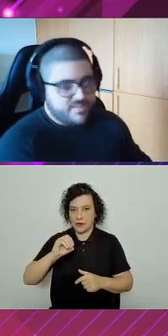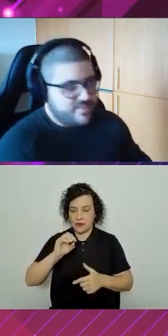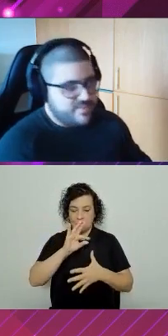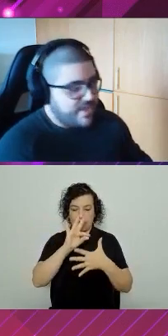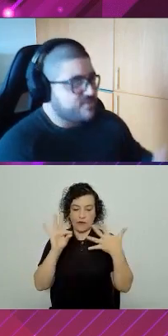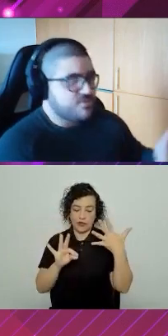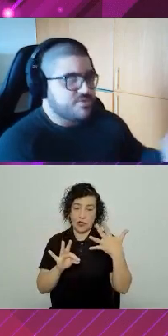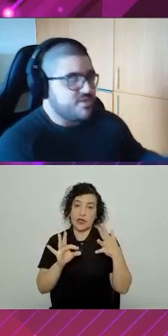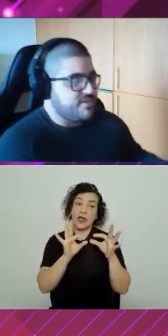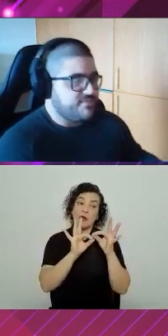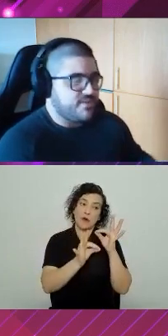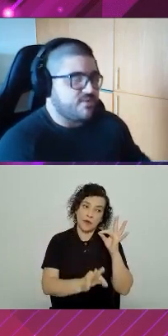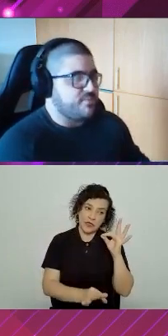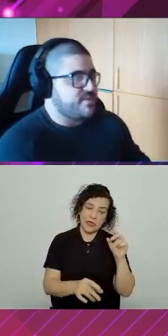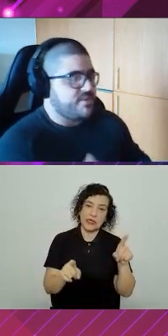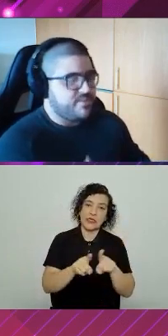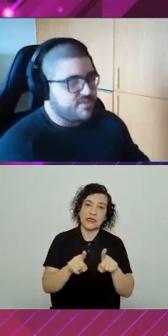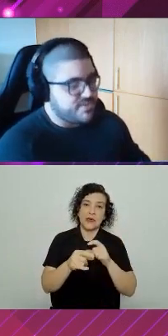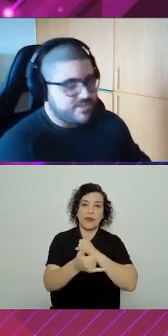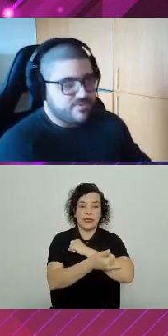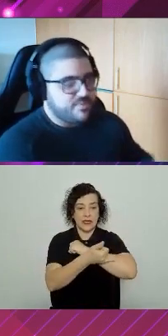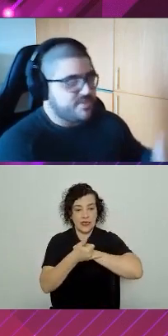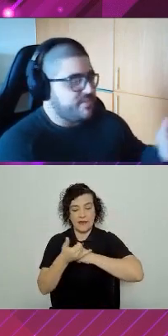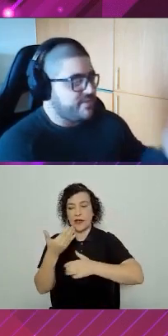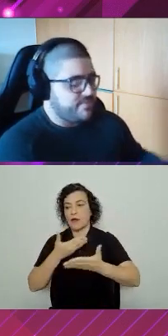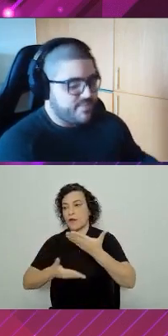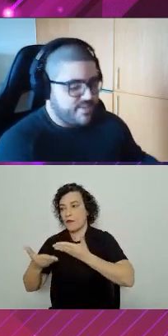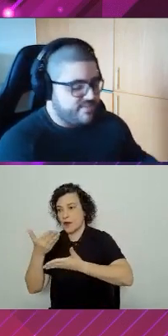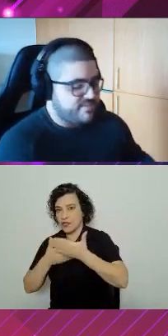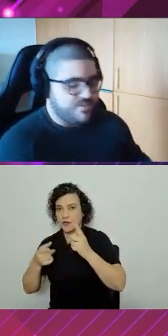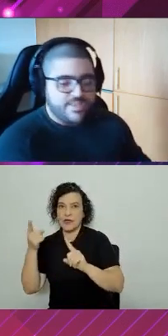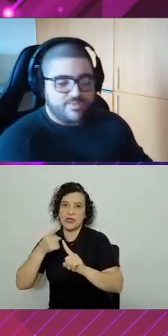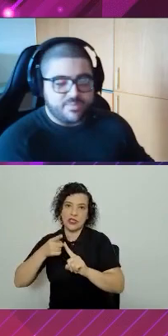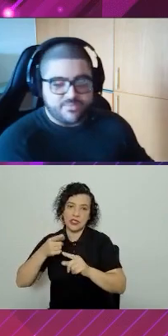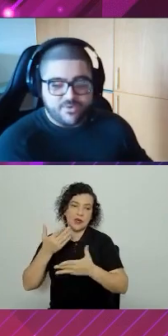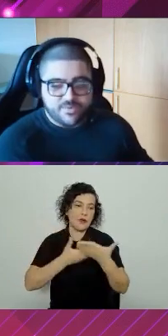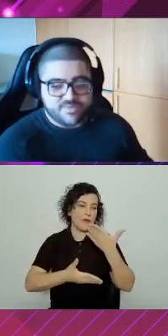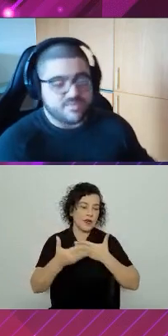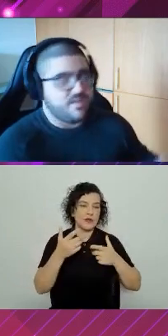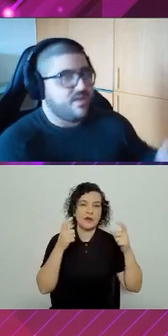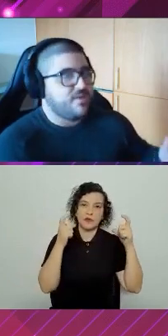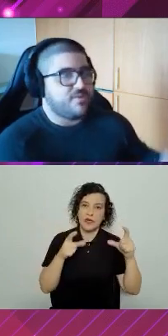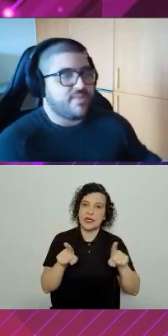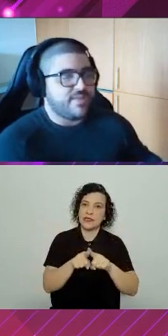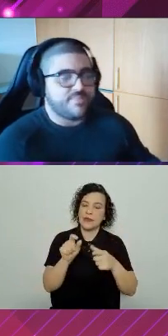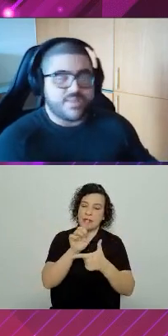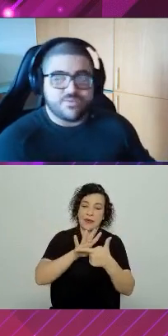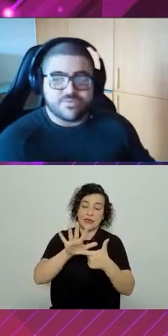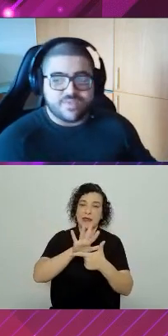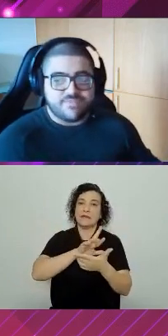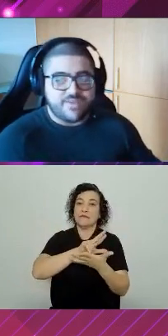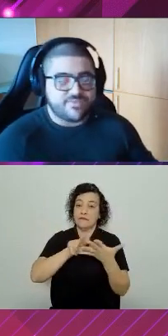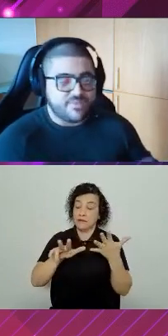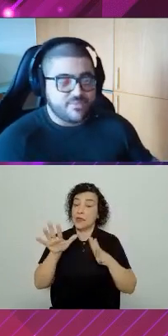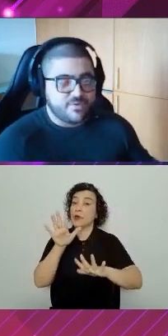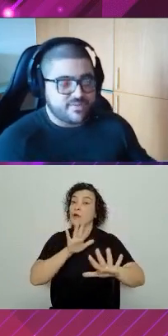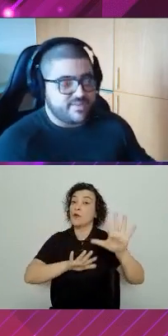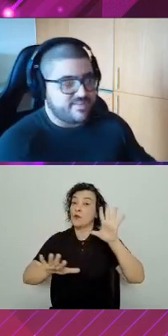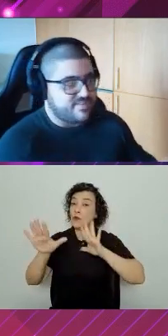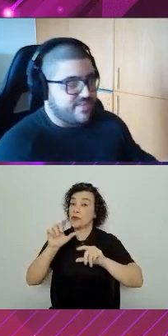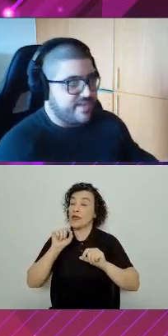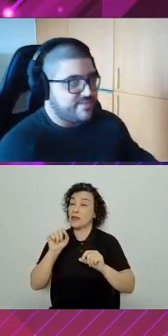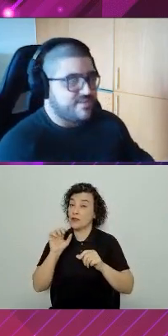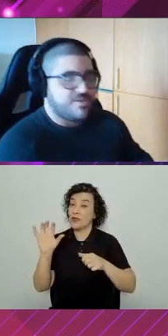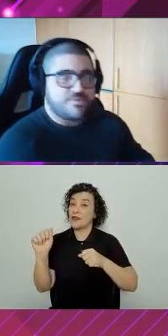Maior complexidade, custo de infra, compartilhamento de estilo, compartilhamento de dependência, ter cuidado com a performance, cuidado para não usar vários frameworks